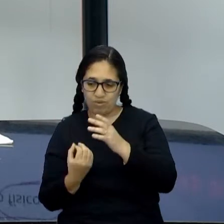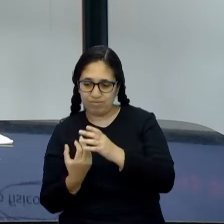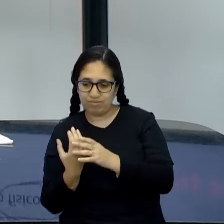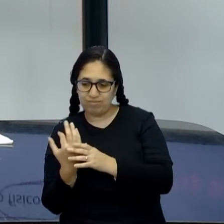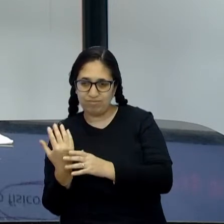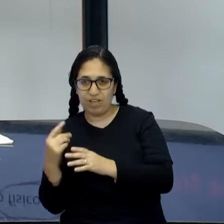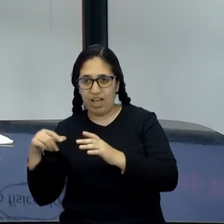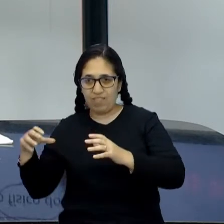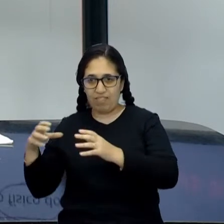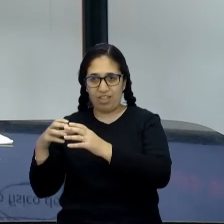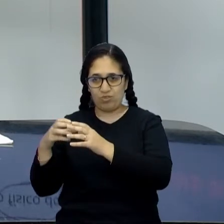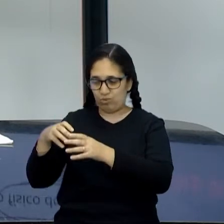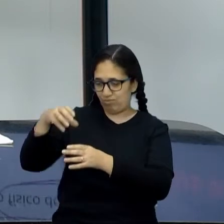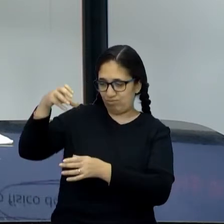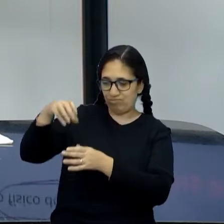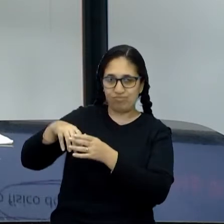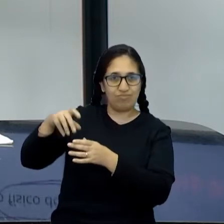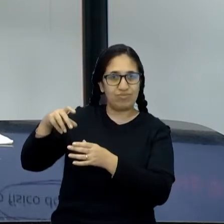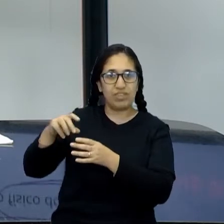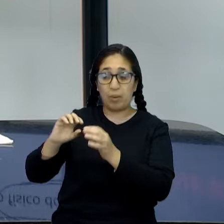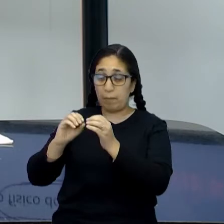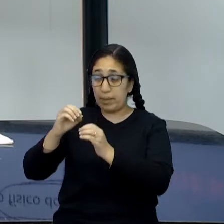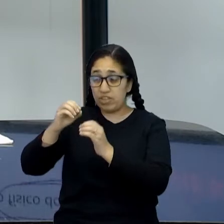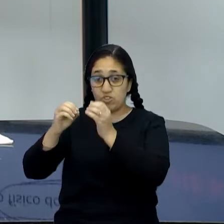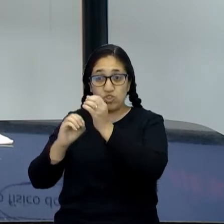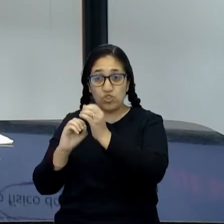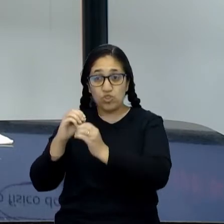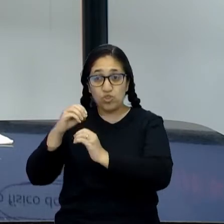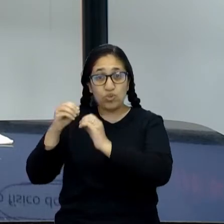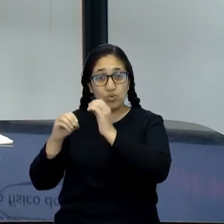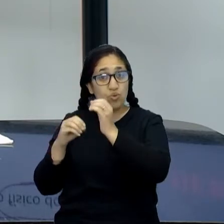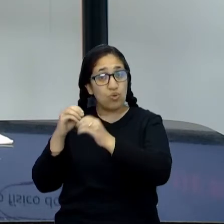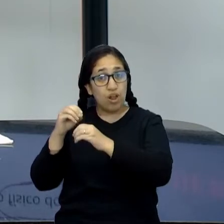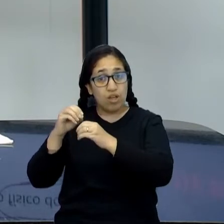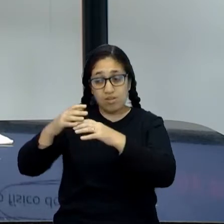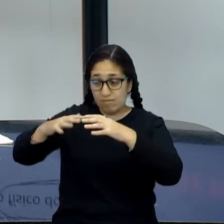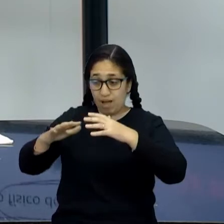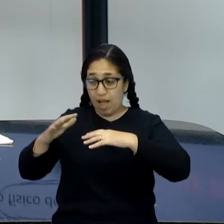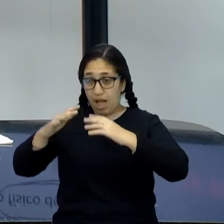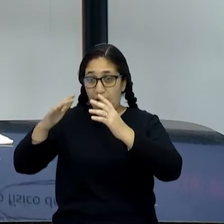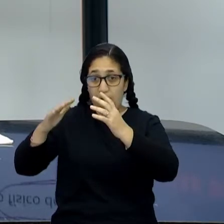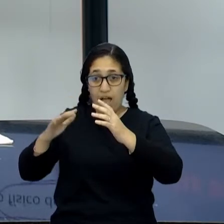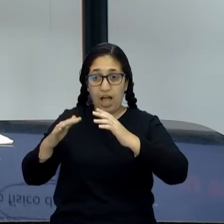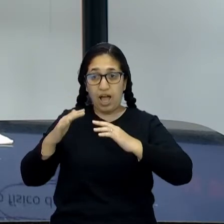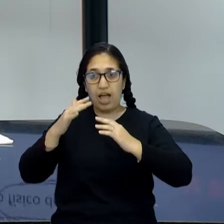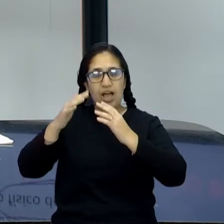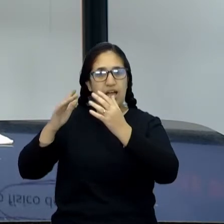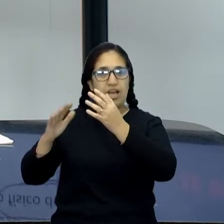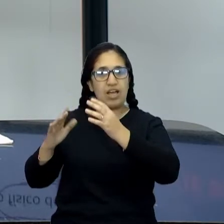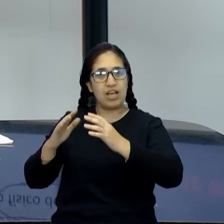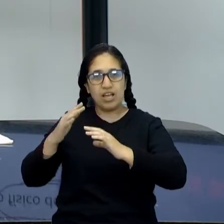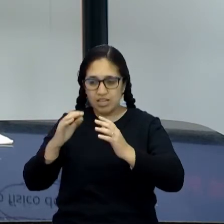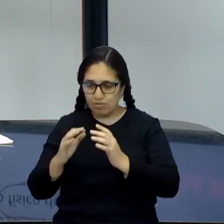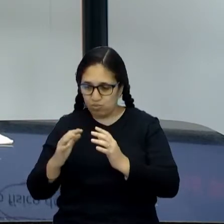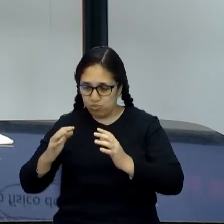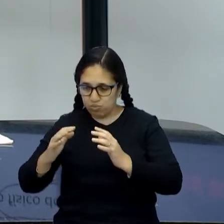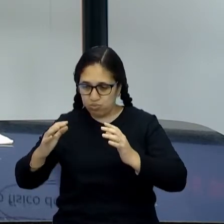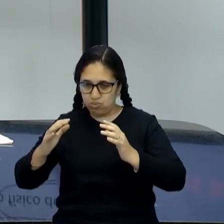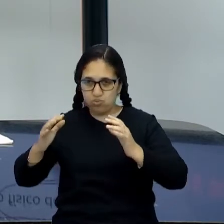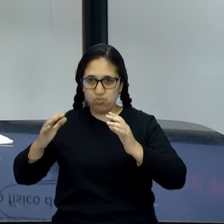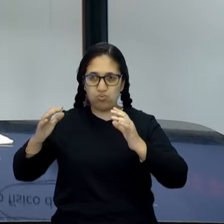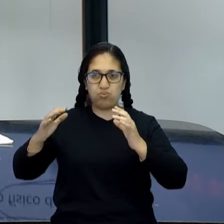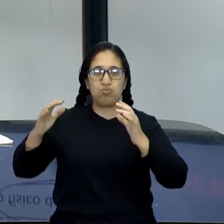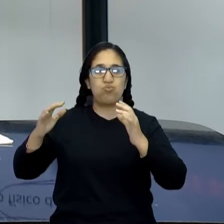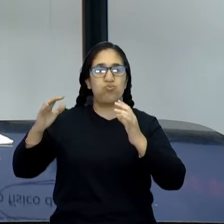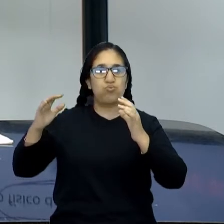calor, pra dentro dessa garrafa. As partículas que estão aqui dentro começam a agitar mais. Ele expande, aumenta o